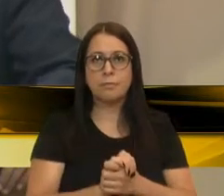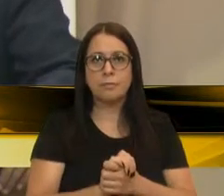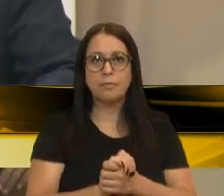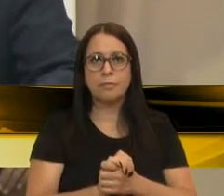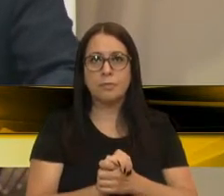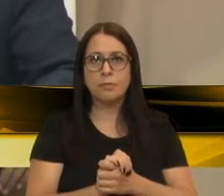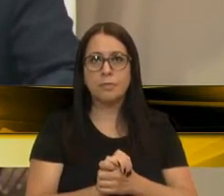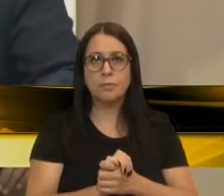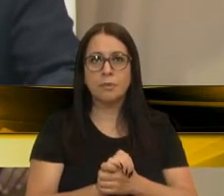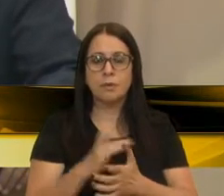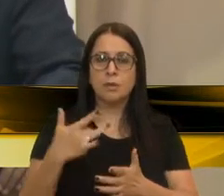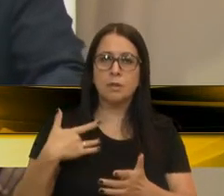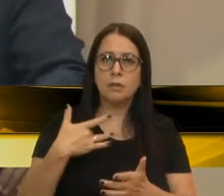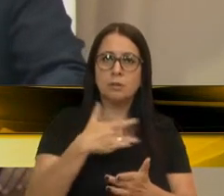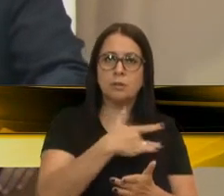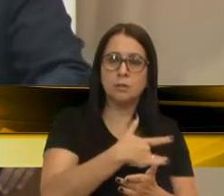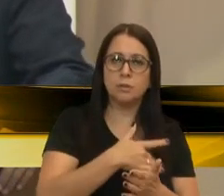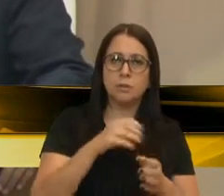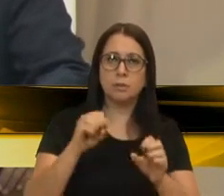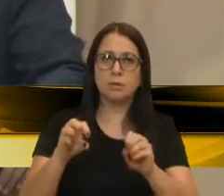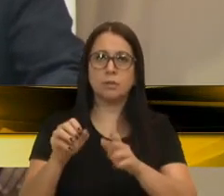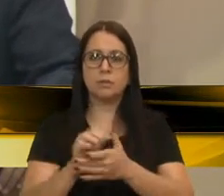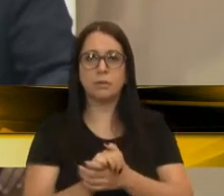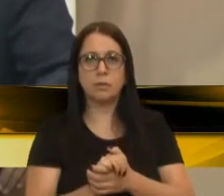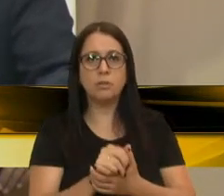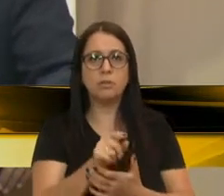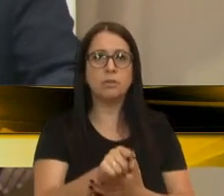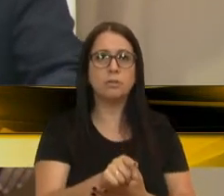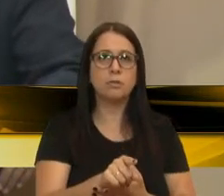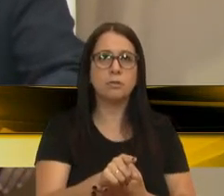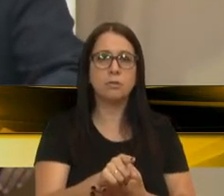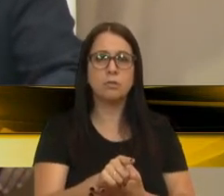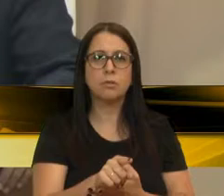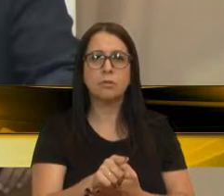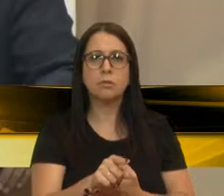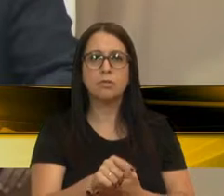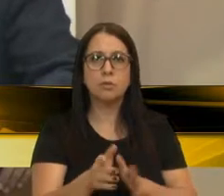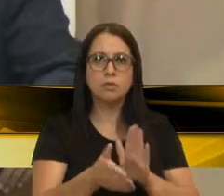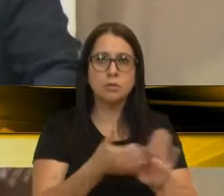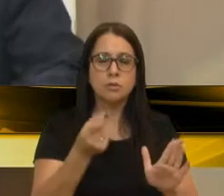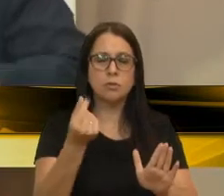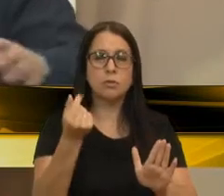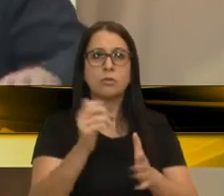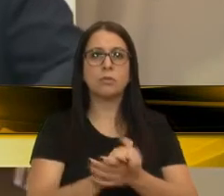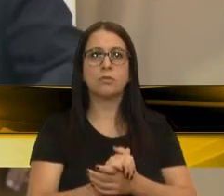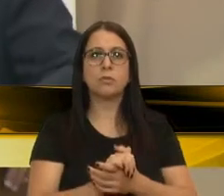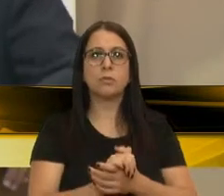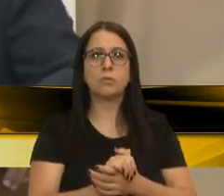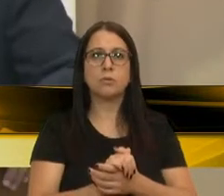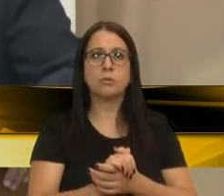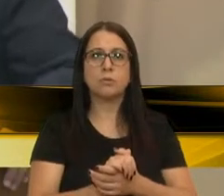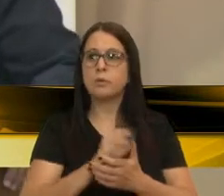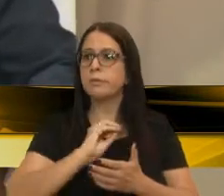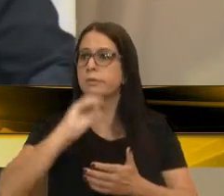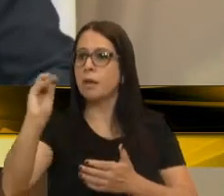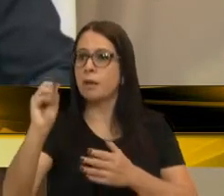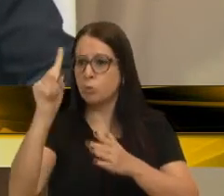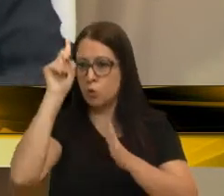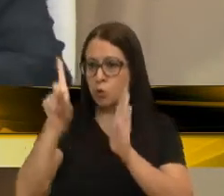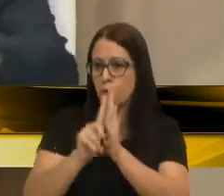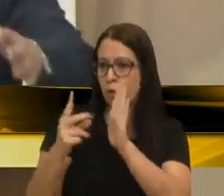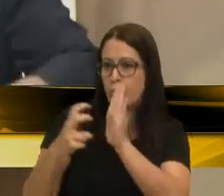Então, não tira da saúde, tira da educação, simplesmente se tira esse dinheiro. Para quê? Para dar para os banqueiros,